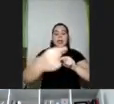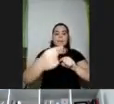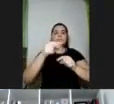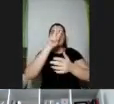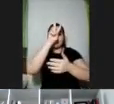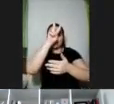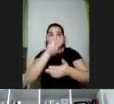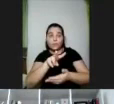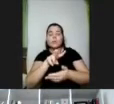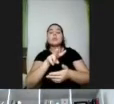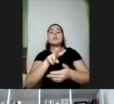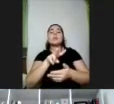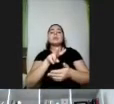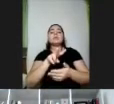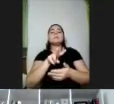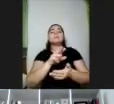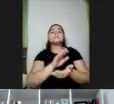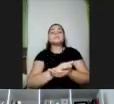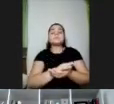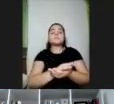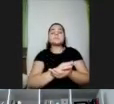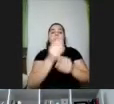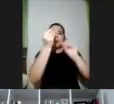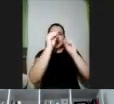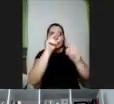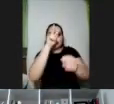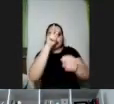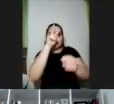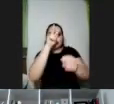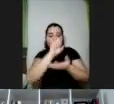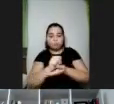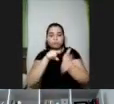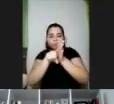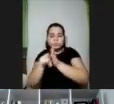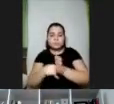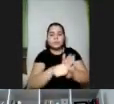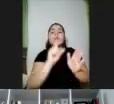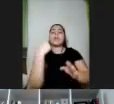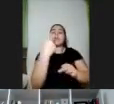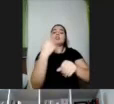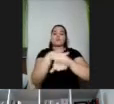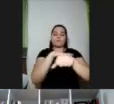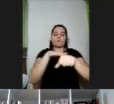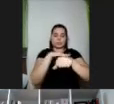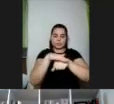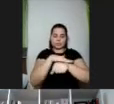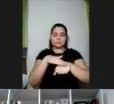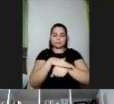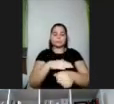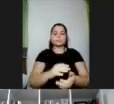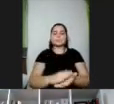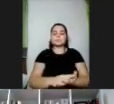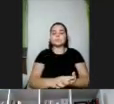aí geral em todas as questões que foram colocadas para tentar ainda ter um tempinho aí no final para fazer algumas falas mais